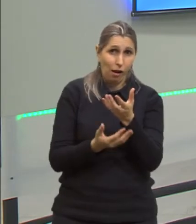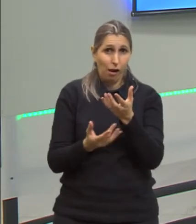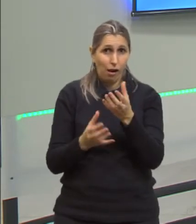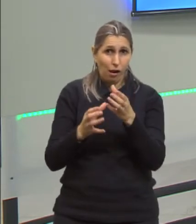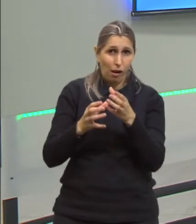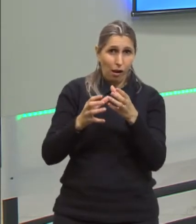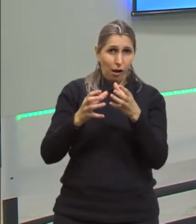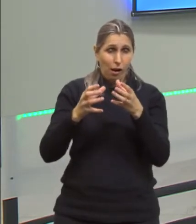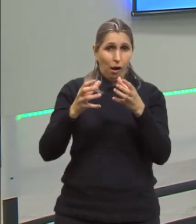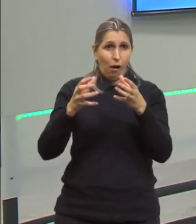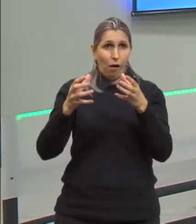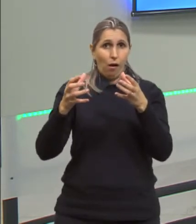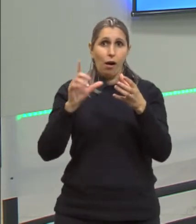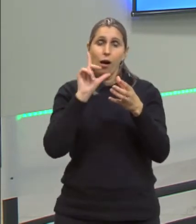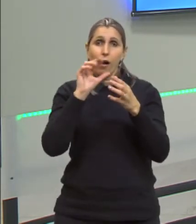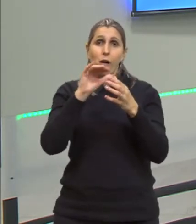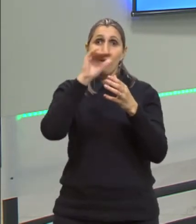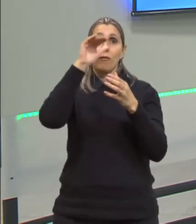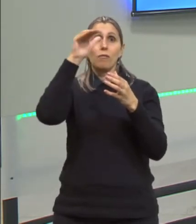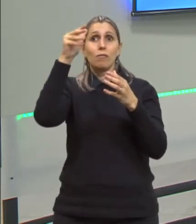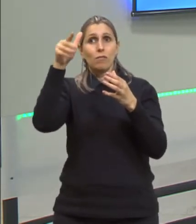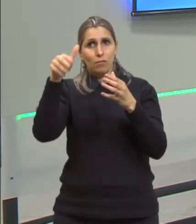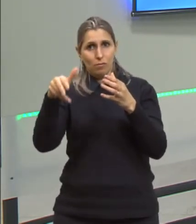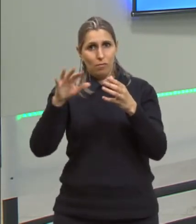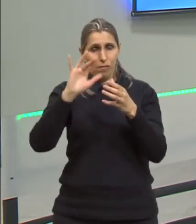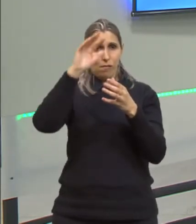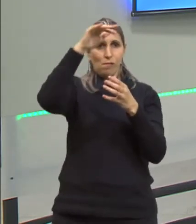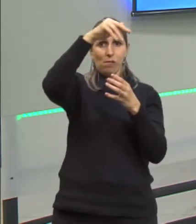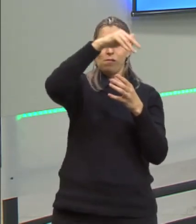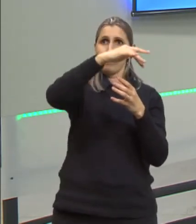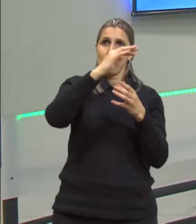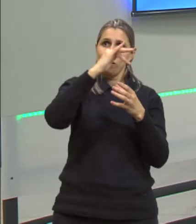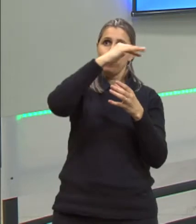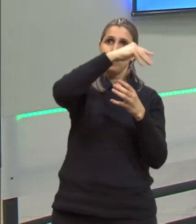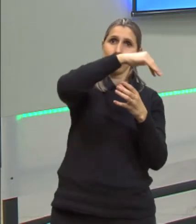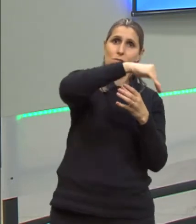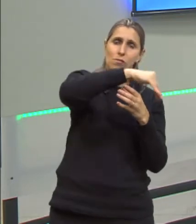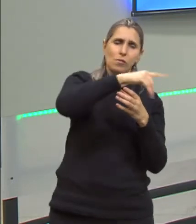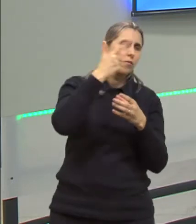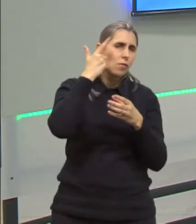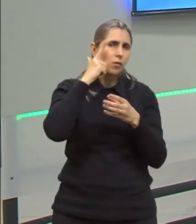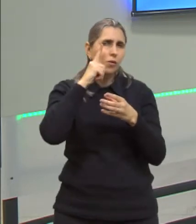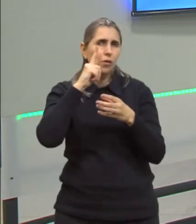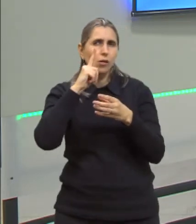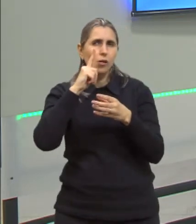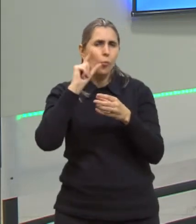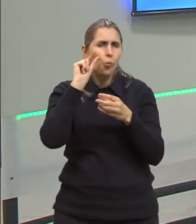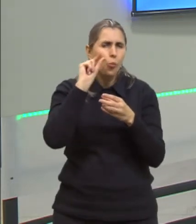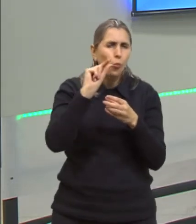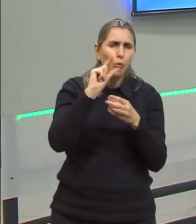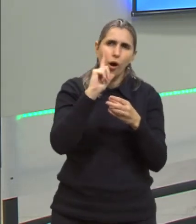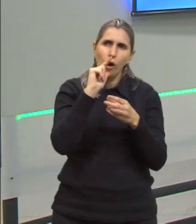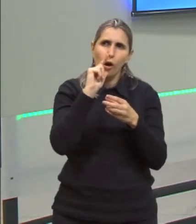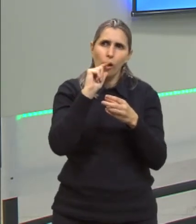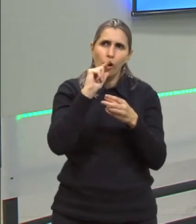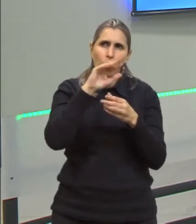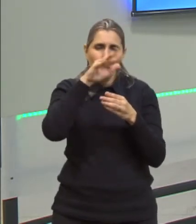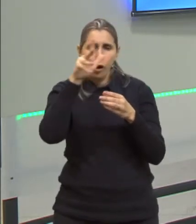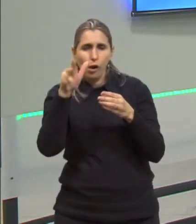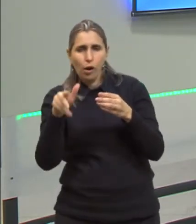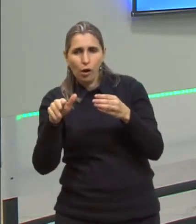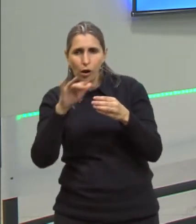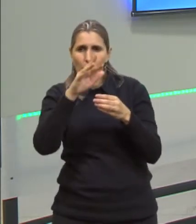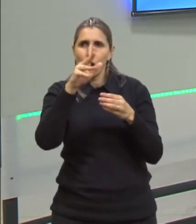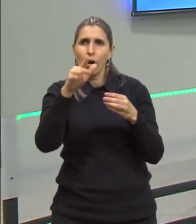dilata, expanda e derrame. Você consegue pegar esse pouquinho da água, como está na tela aqui que derramou,